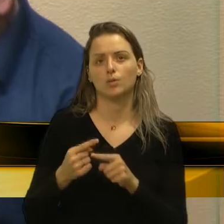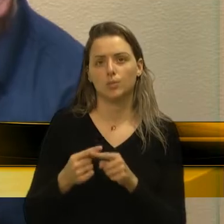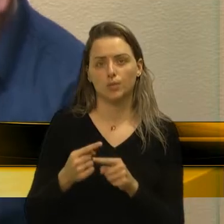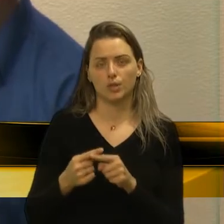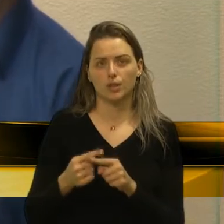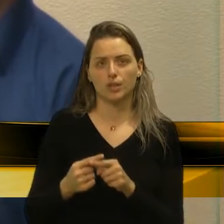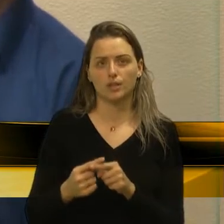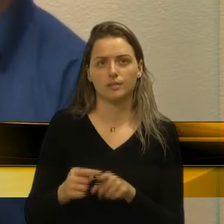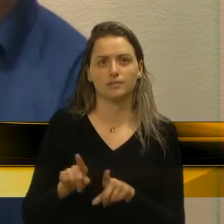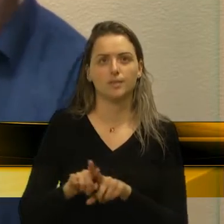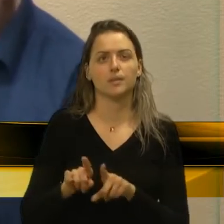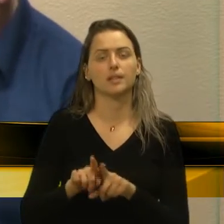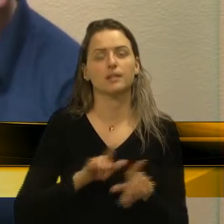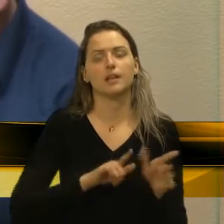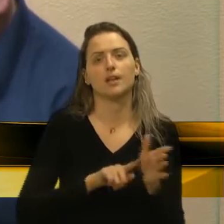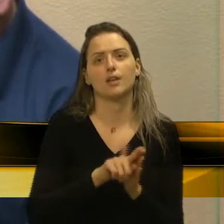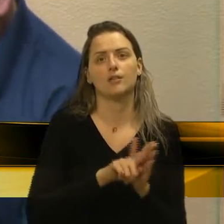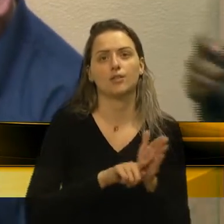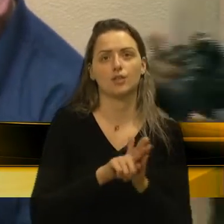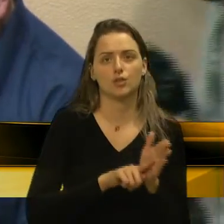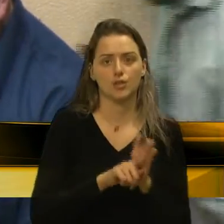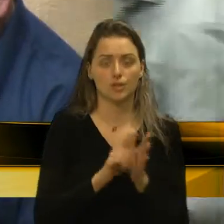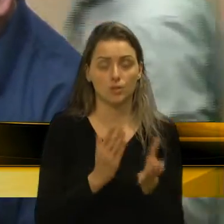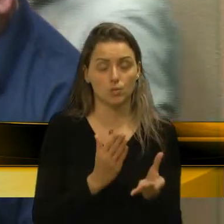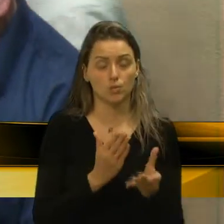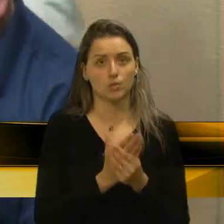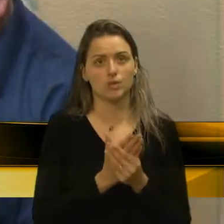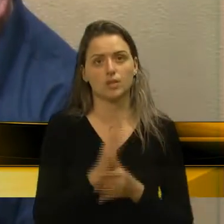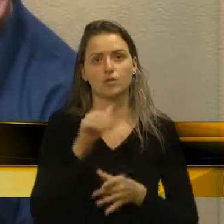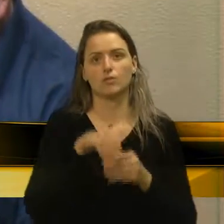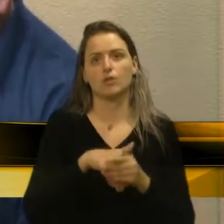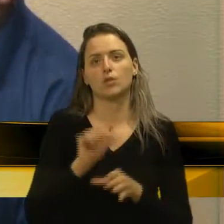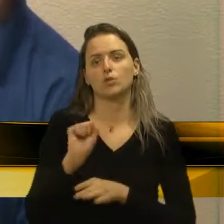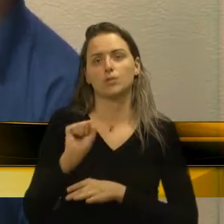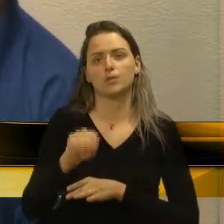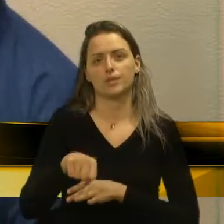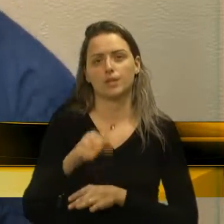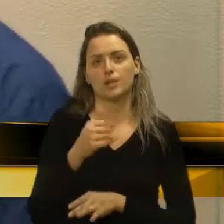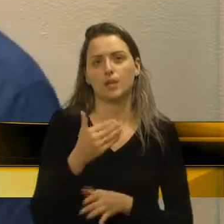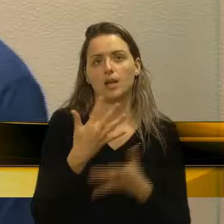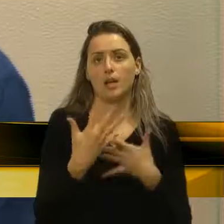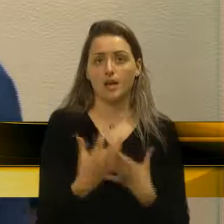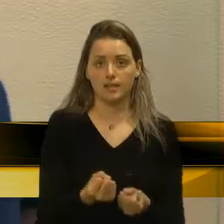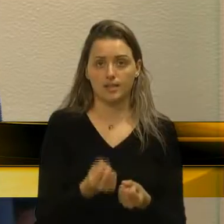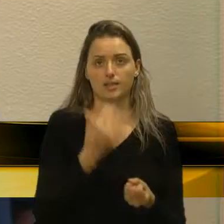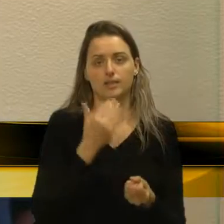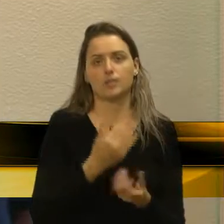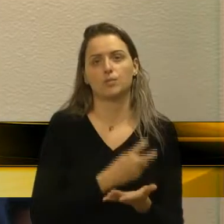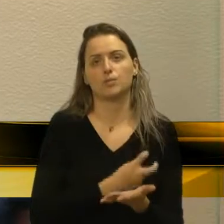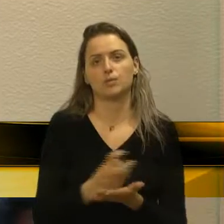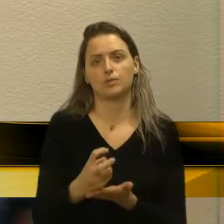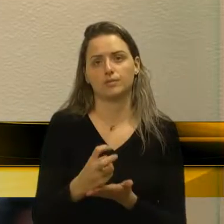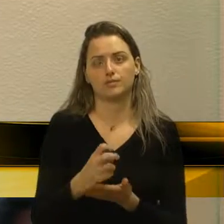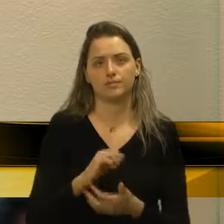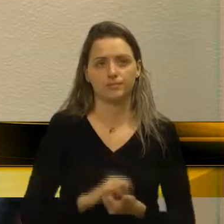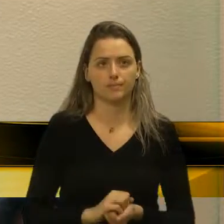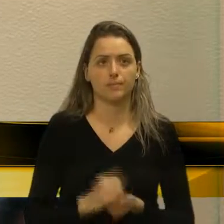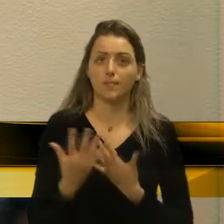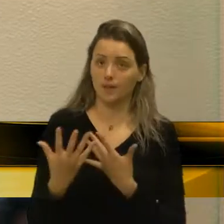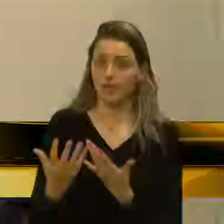voto pela investigação dessa peça. Voto, sim, pela admissibilidade do pedido de impeachment. Muito obrigado, senhor presidente.